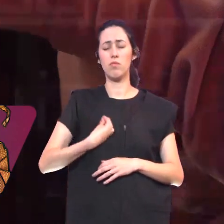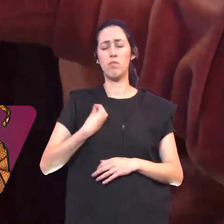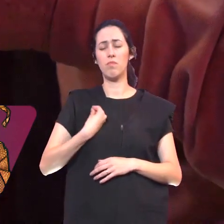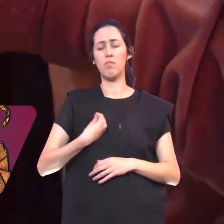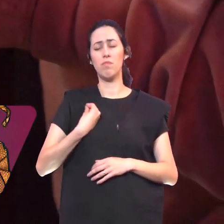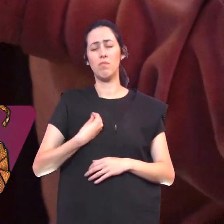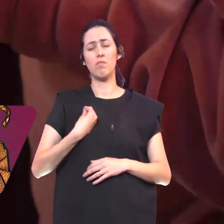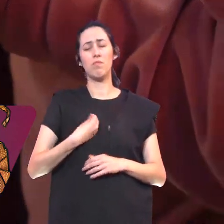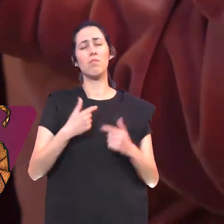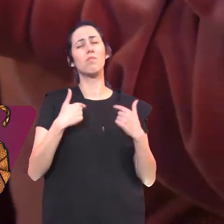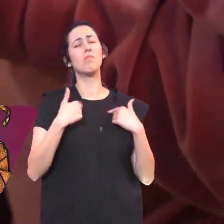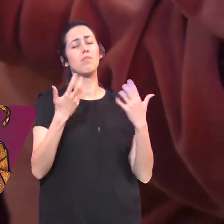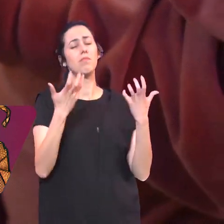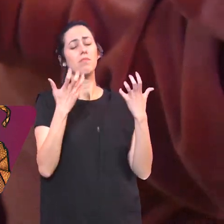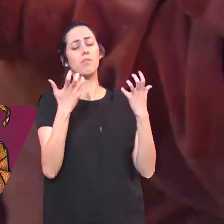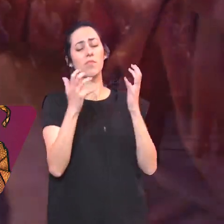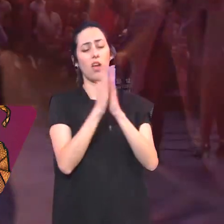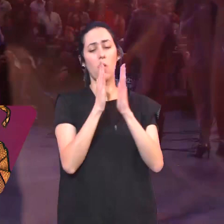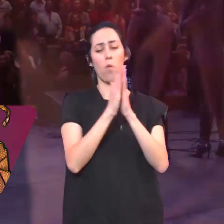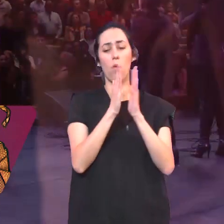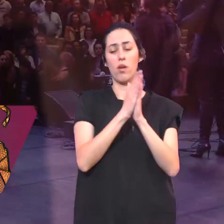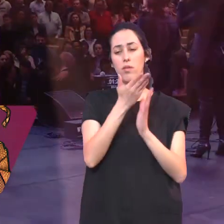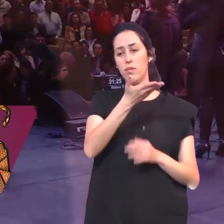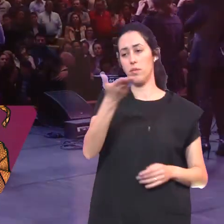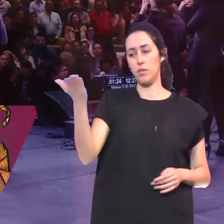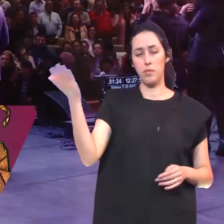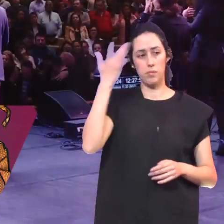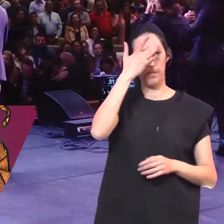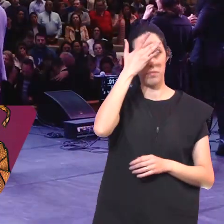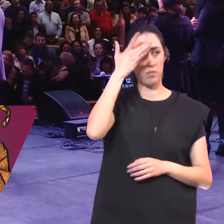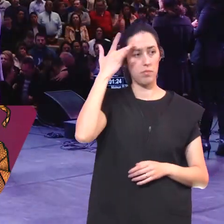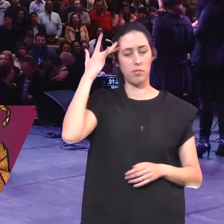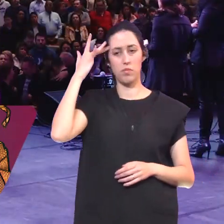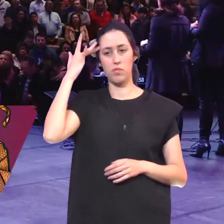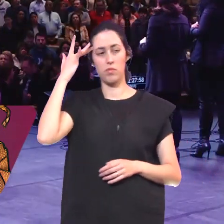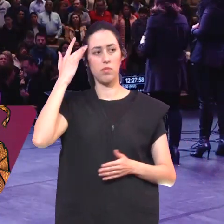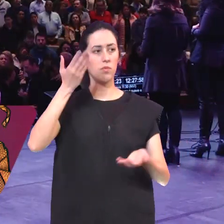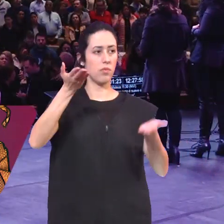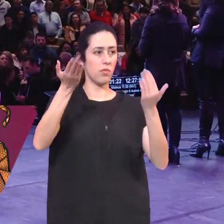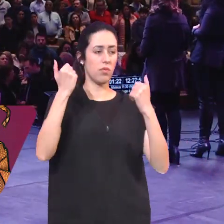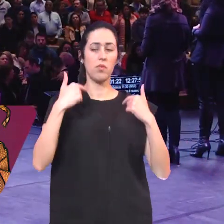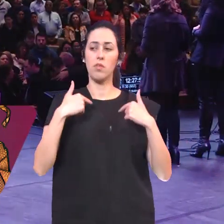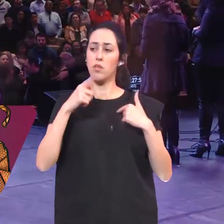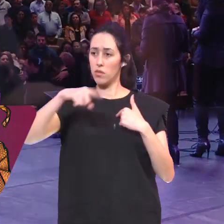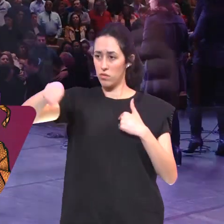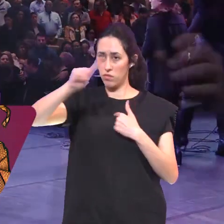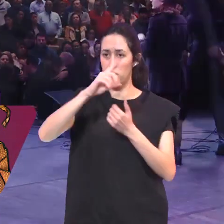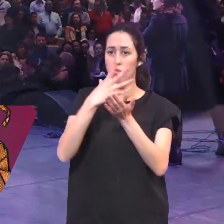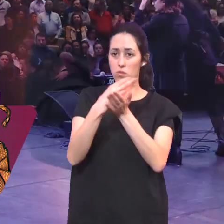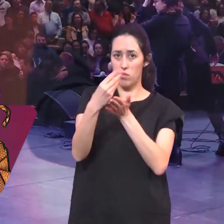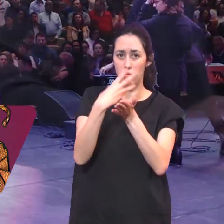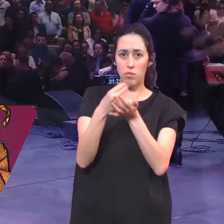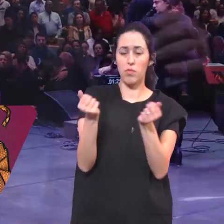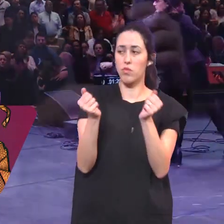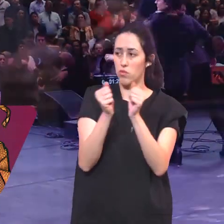Eu quero orar com você Que veio até aqui a frente Eu gostaria que você Repetisse comigo Uma oração